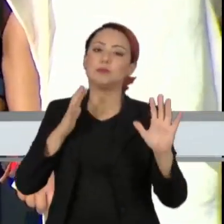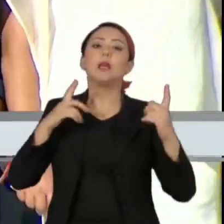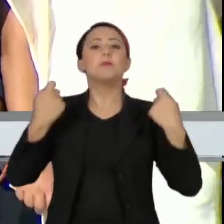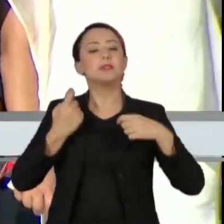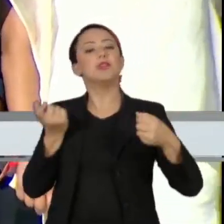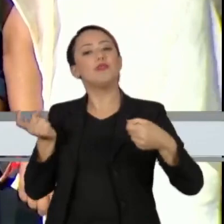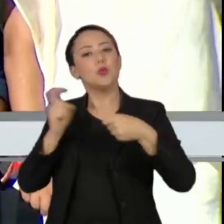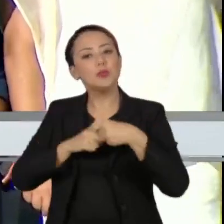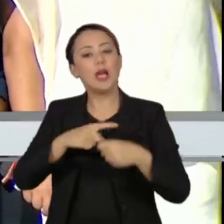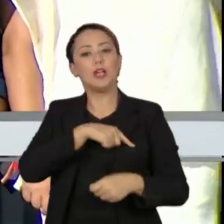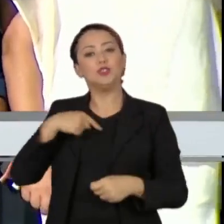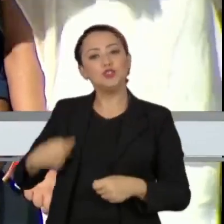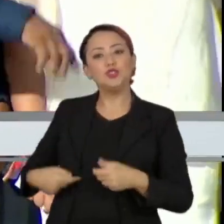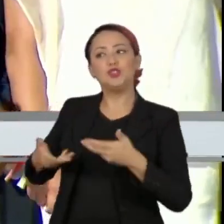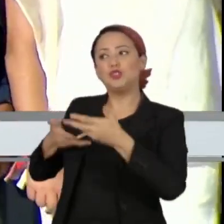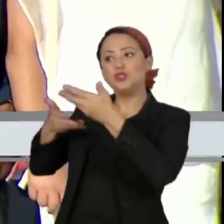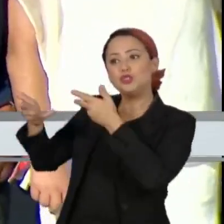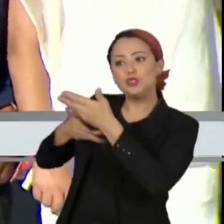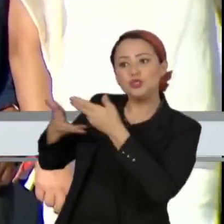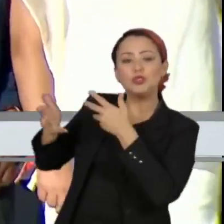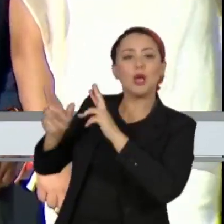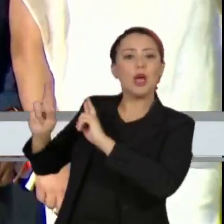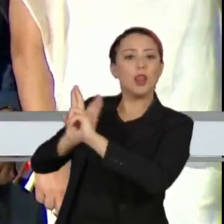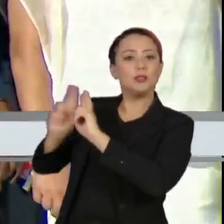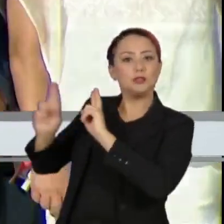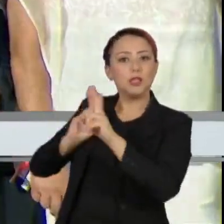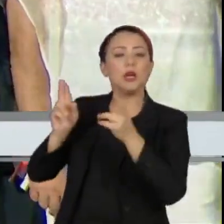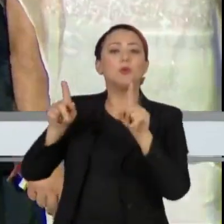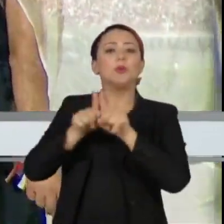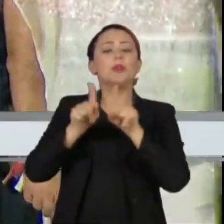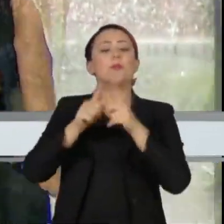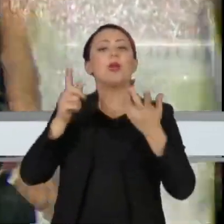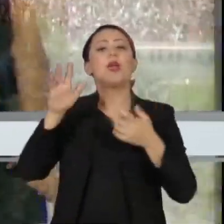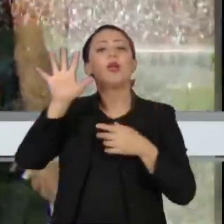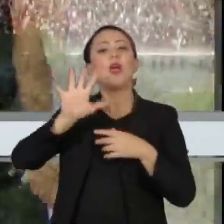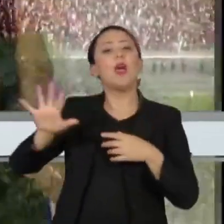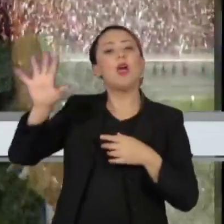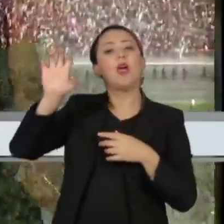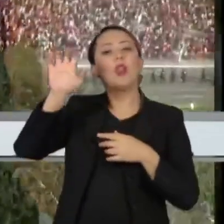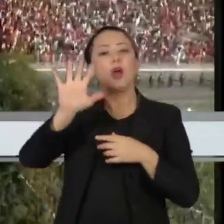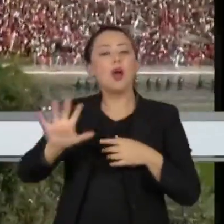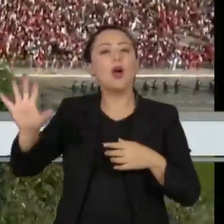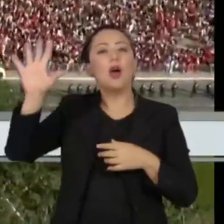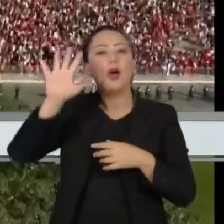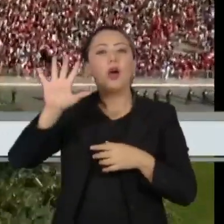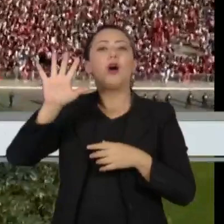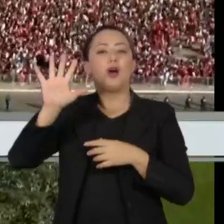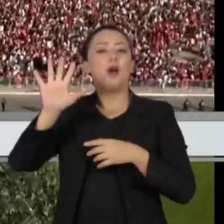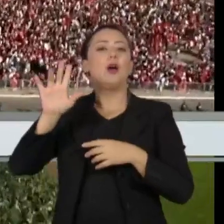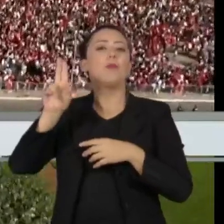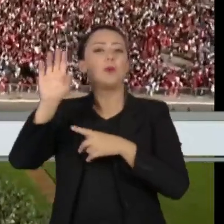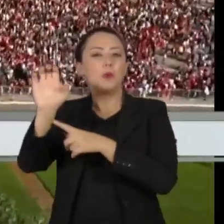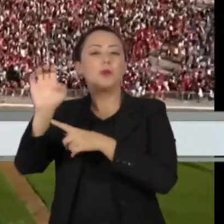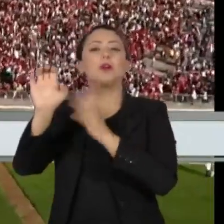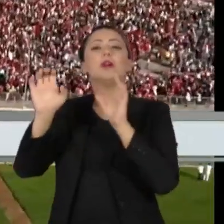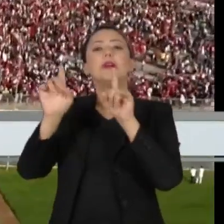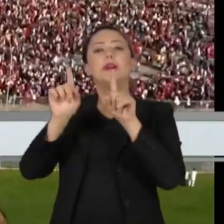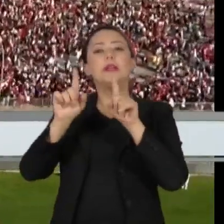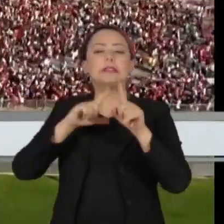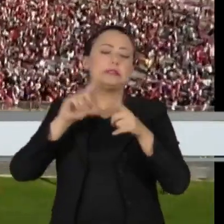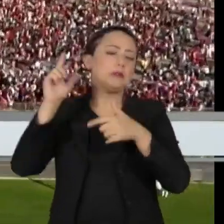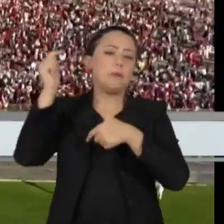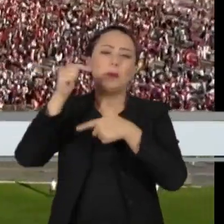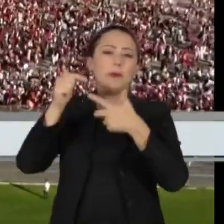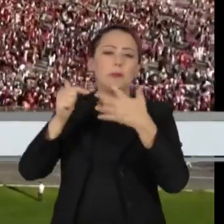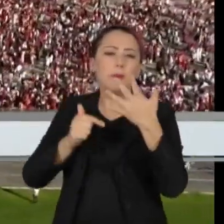relacionamento com a China, discutir com a União Europeia, seriamente, né? A questão do Mercosul, que ele fez questão